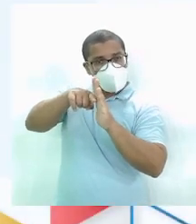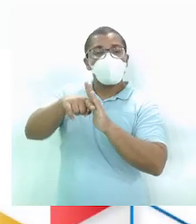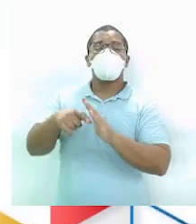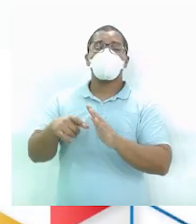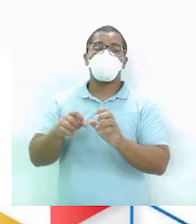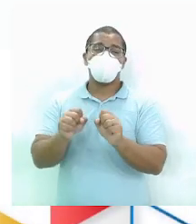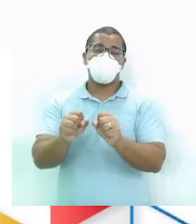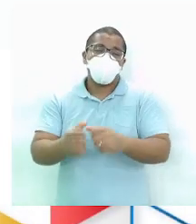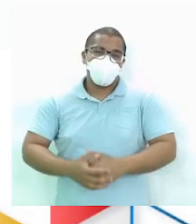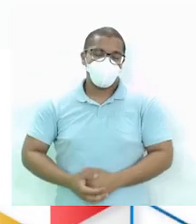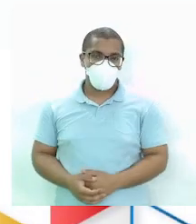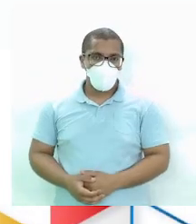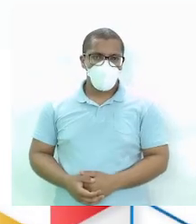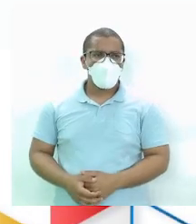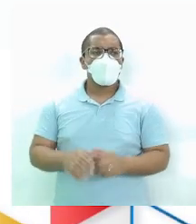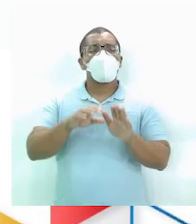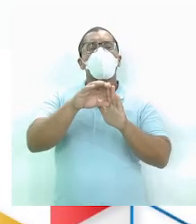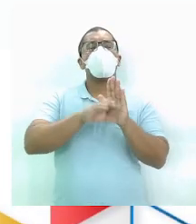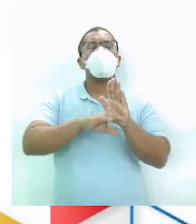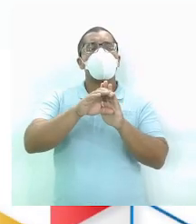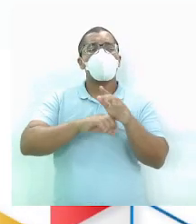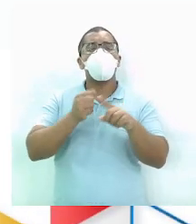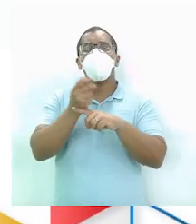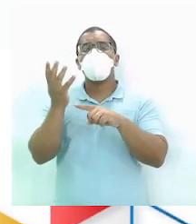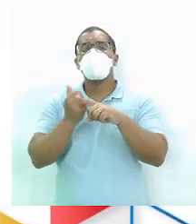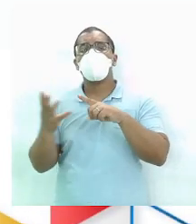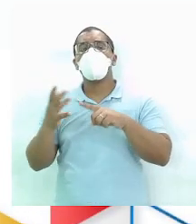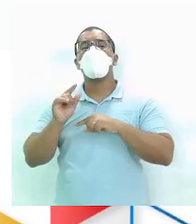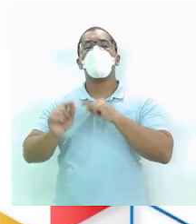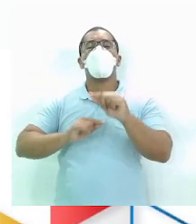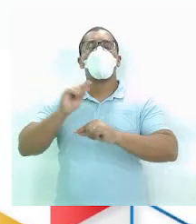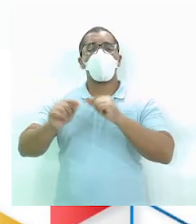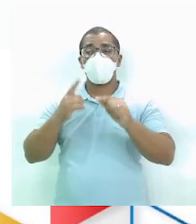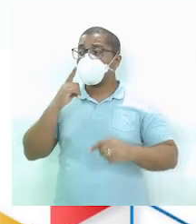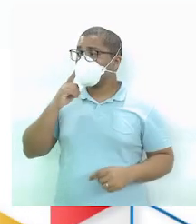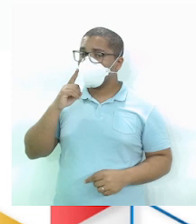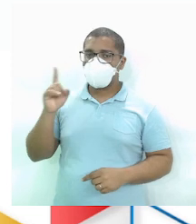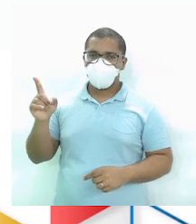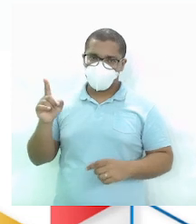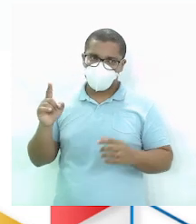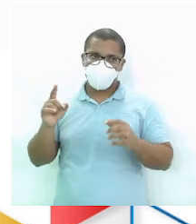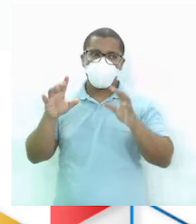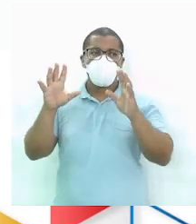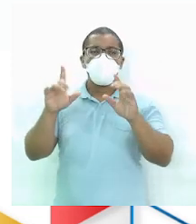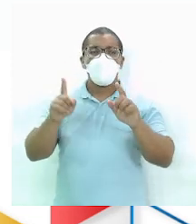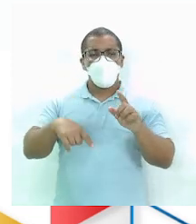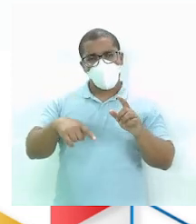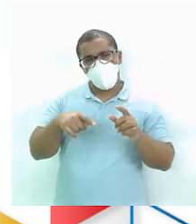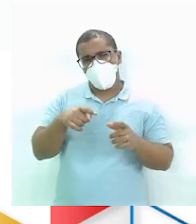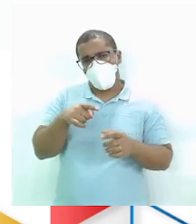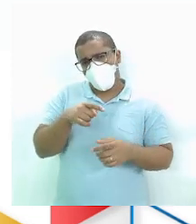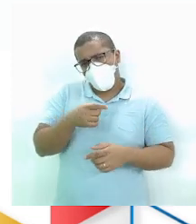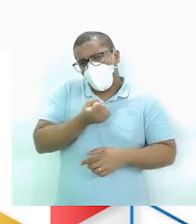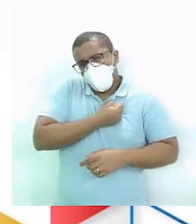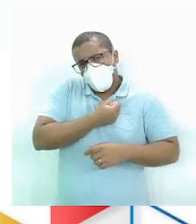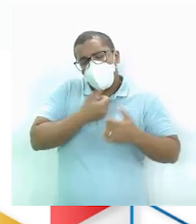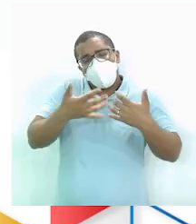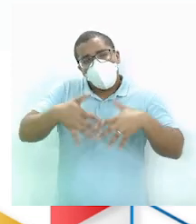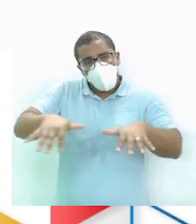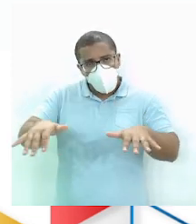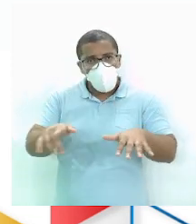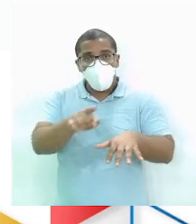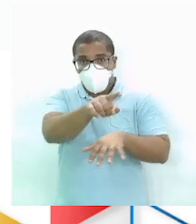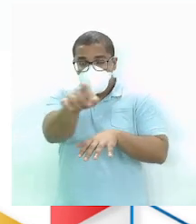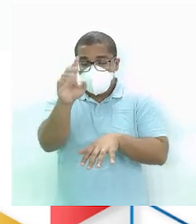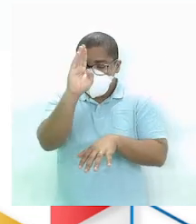Conceito de fração Tá? O que é o conceito? Essas medidas fracionais Elas são números naturais Para vocês